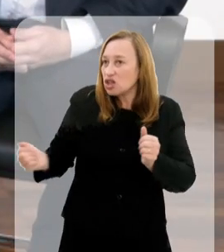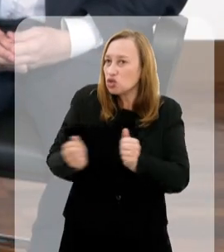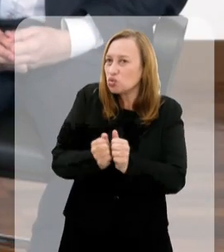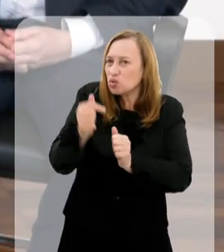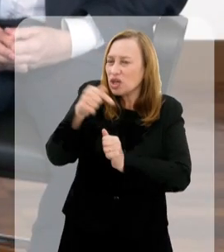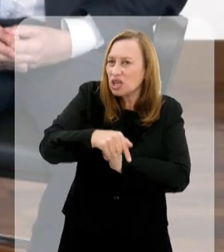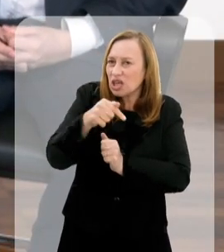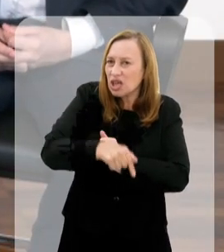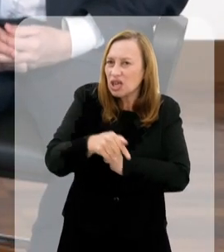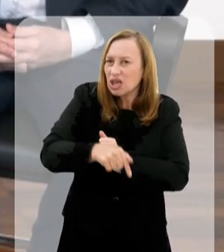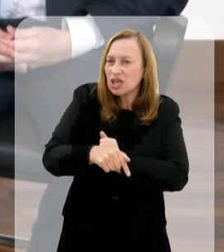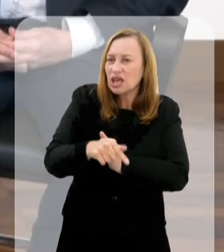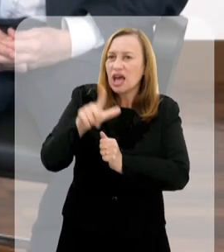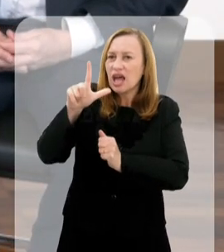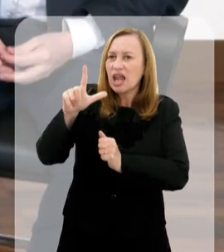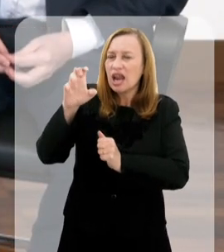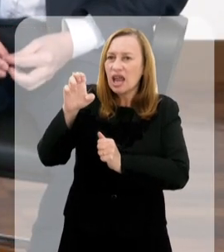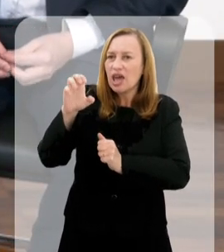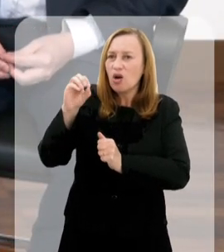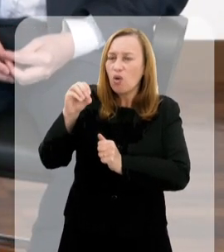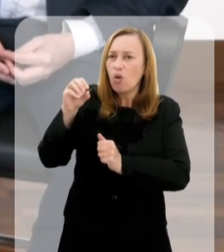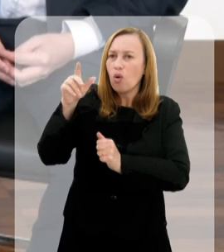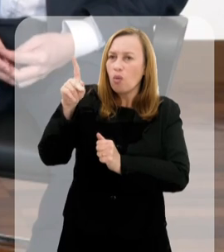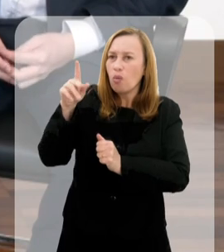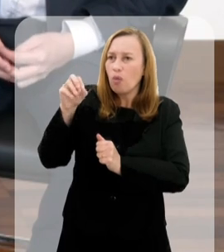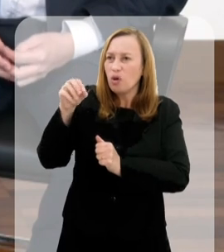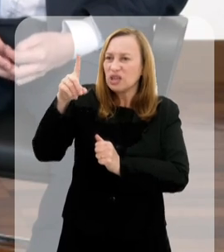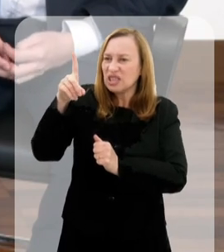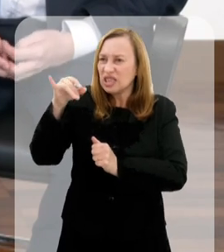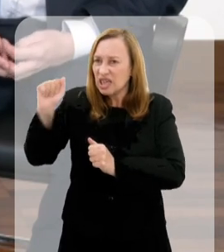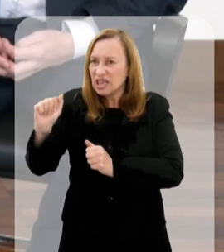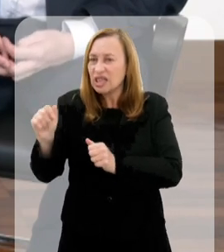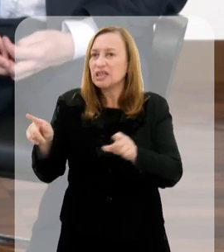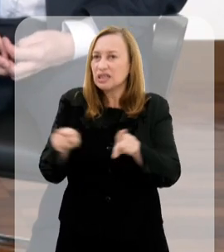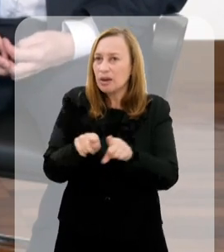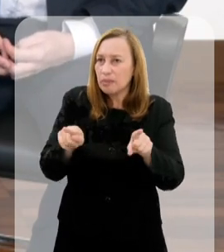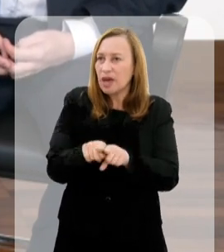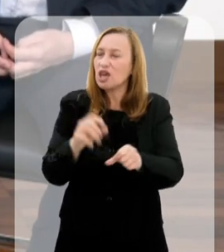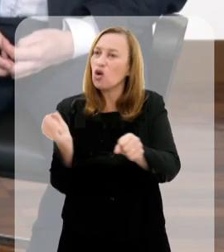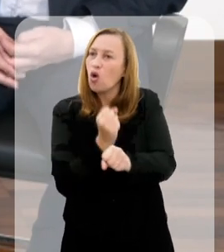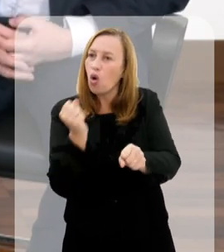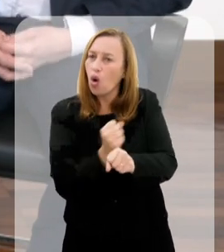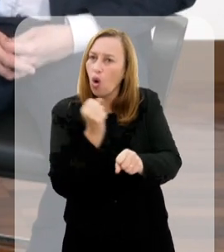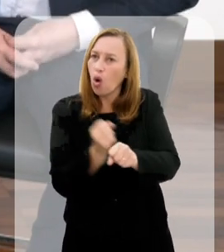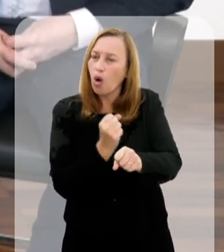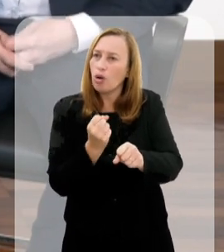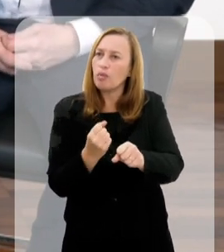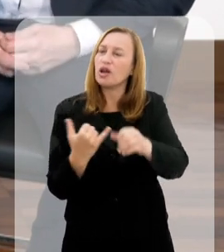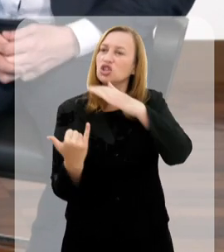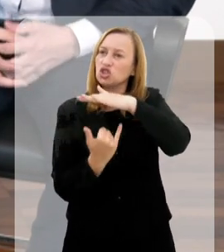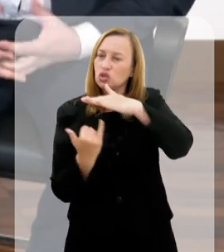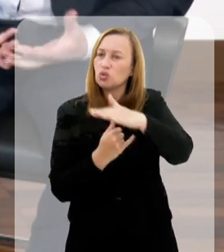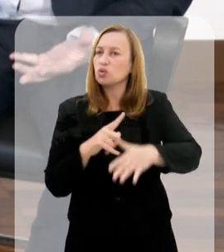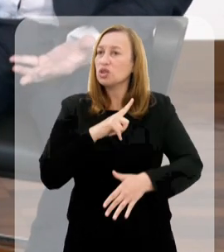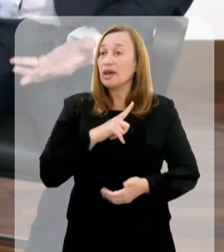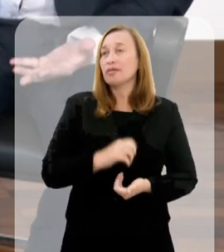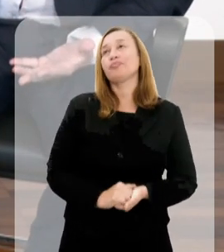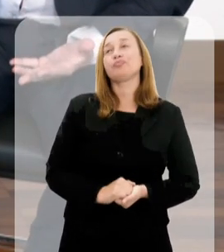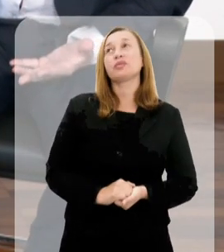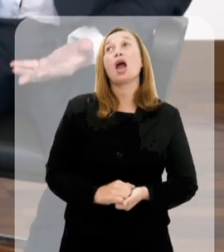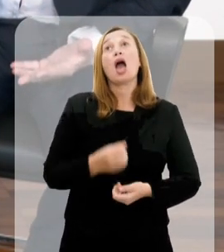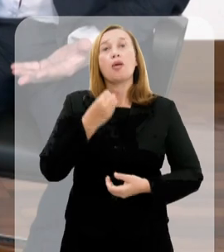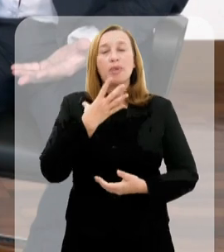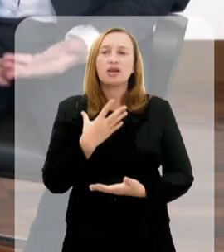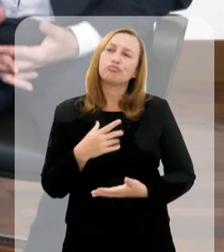junto aqui na Estação Leopoldina também um Instituto? Bom, então, assim, a gente